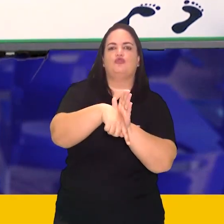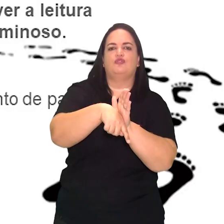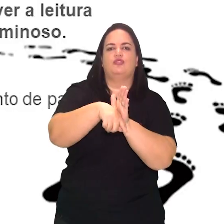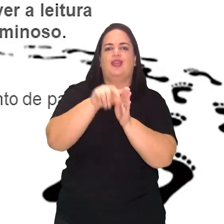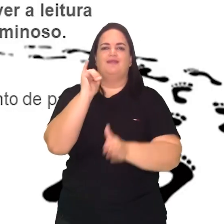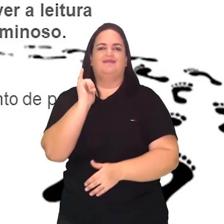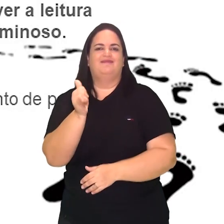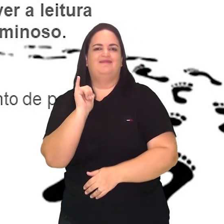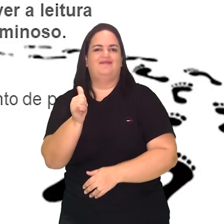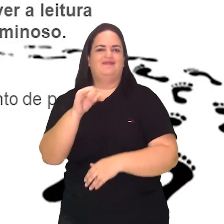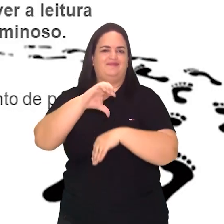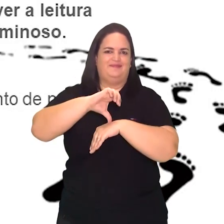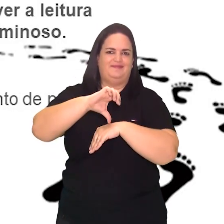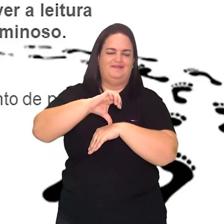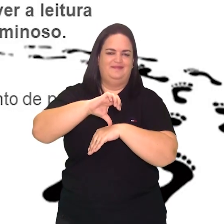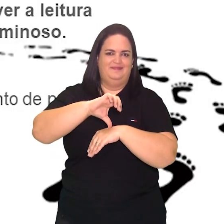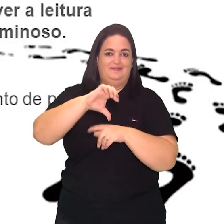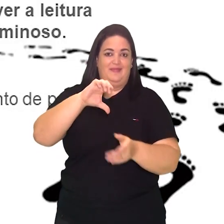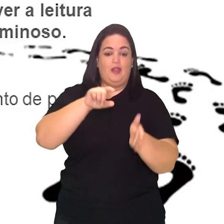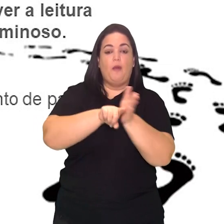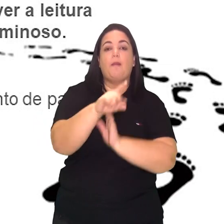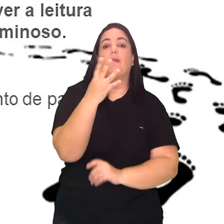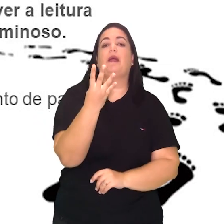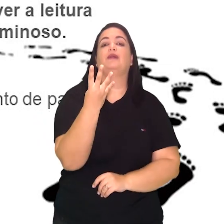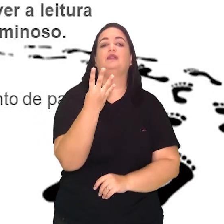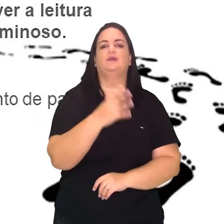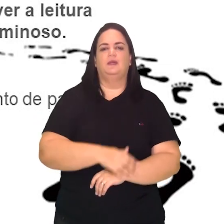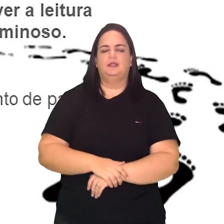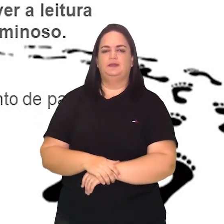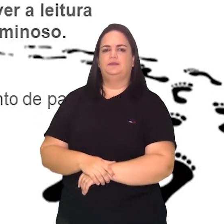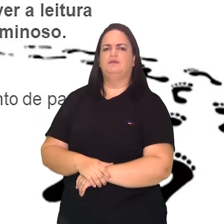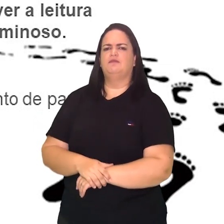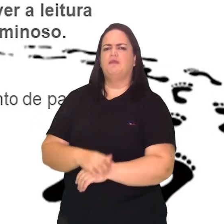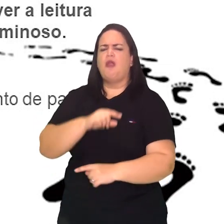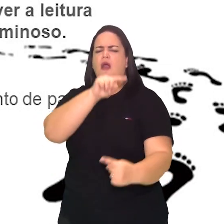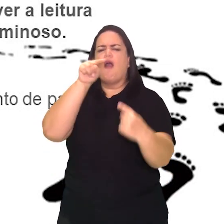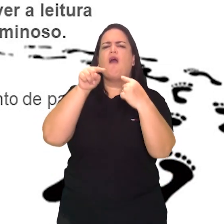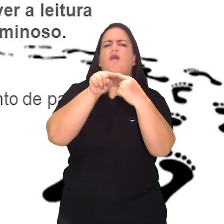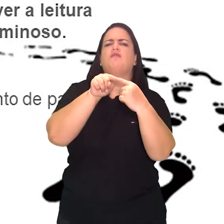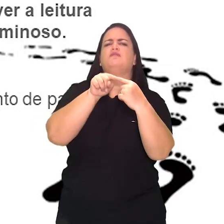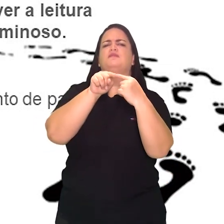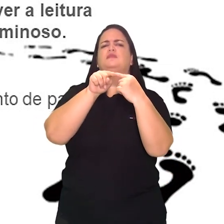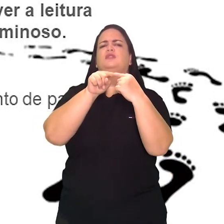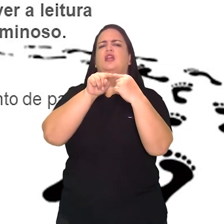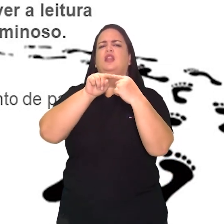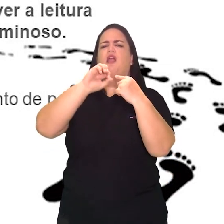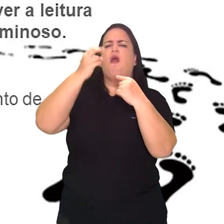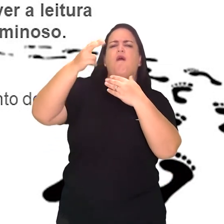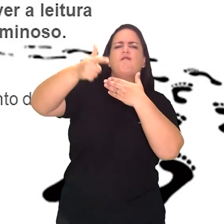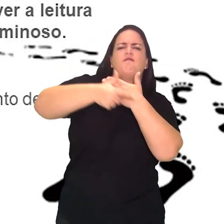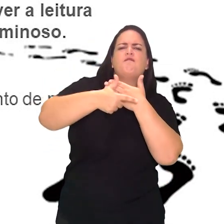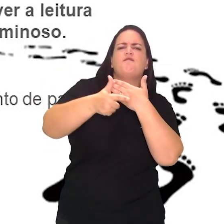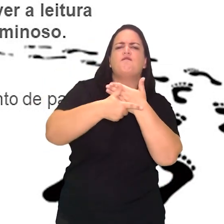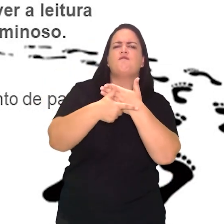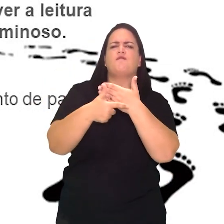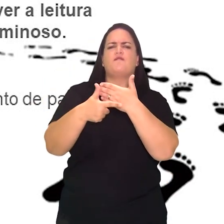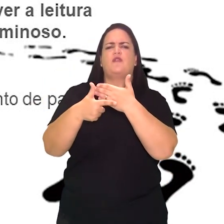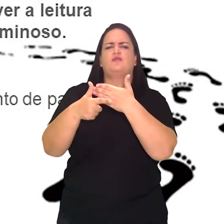A pergunta número 4 pergunta para vocês qual é a finalidade, qual é o objetivo, qual é a função social